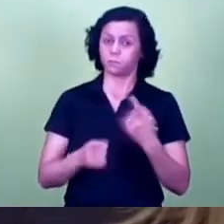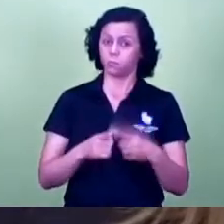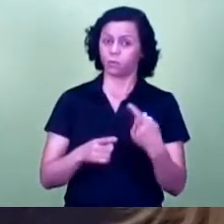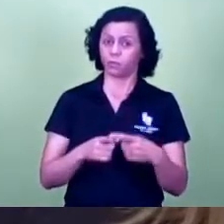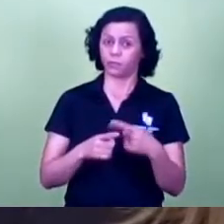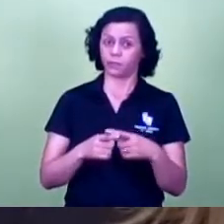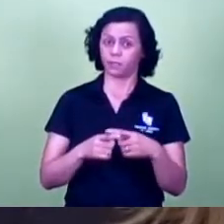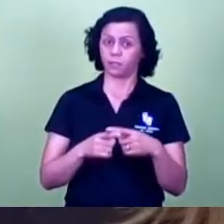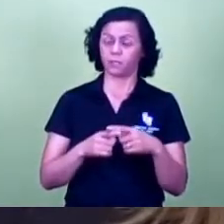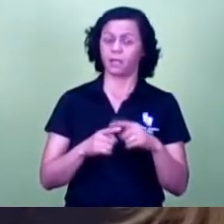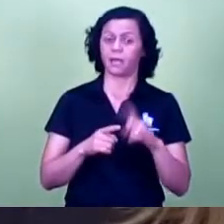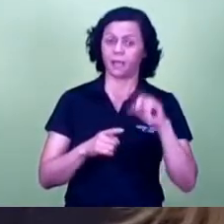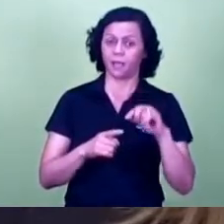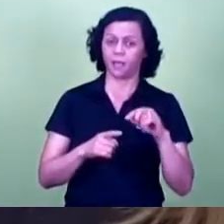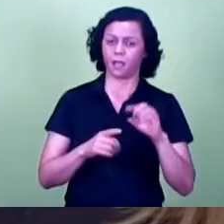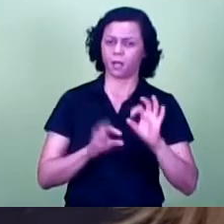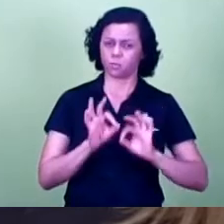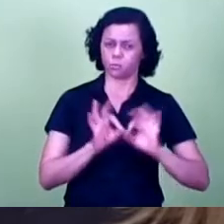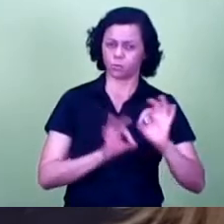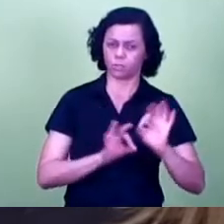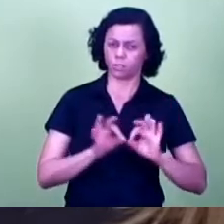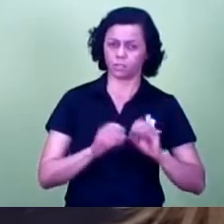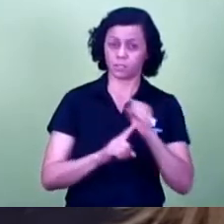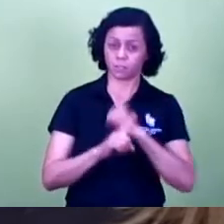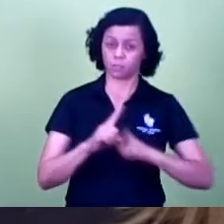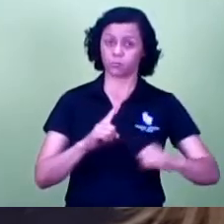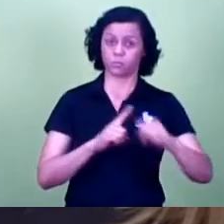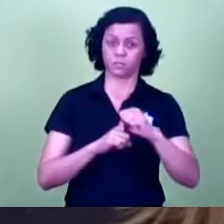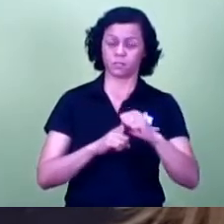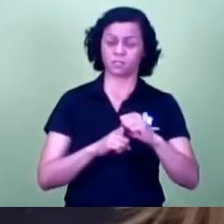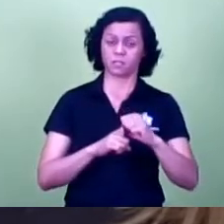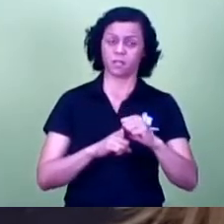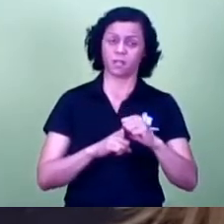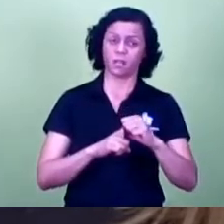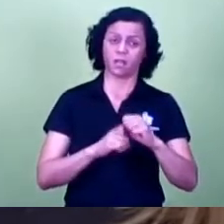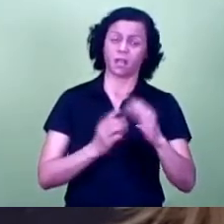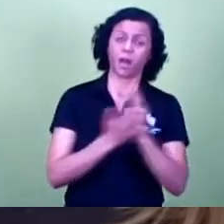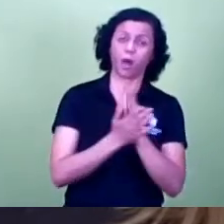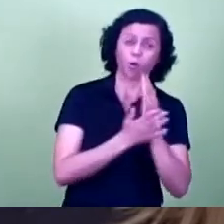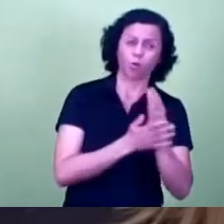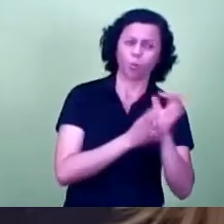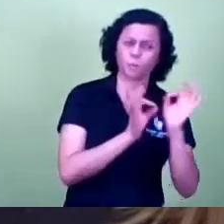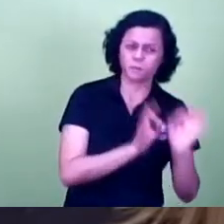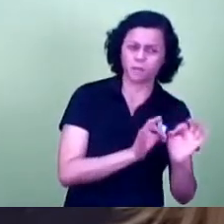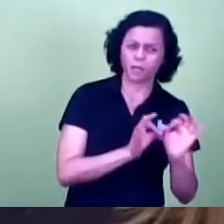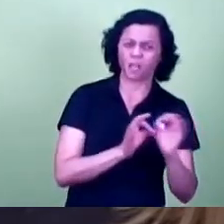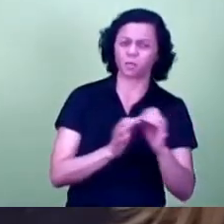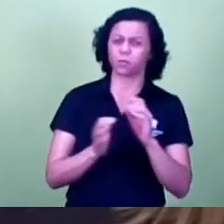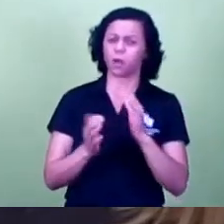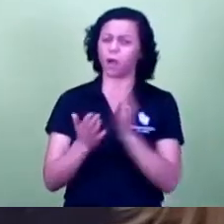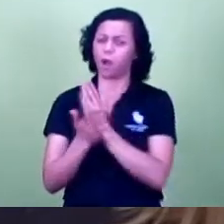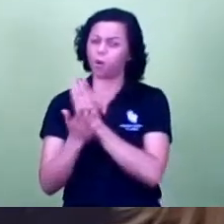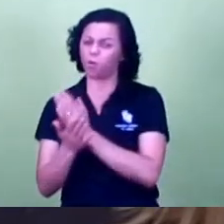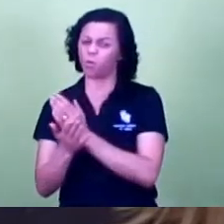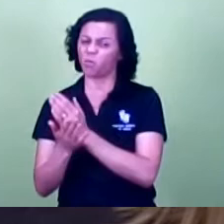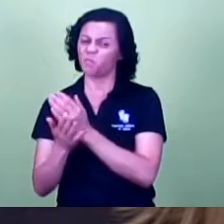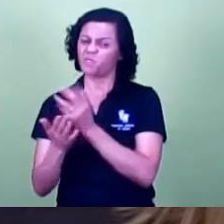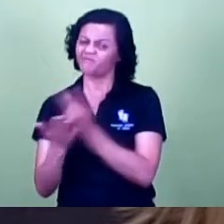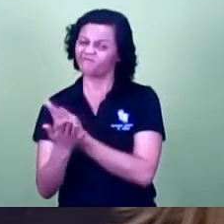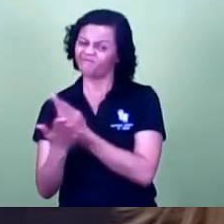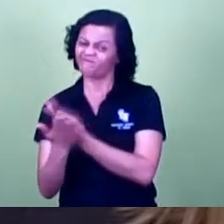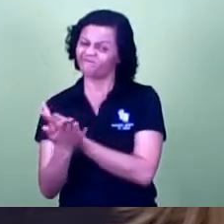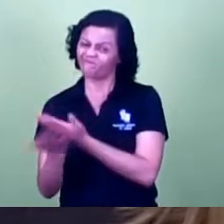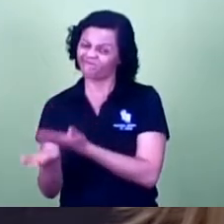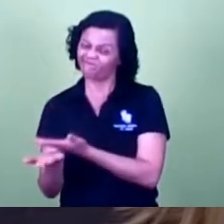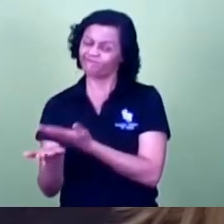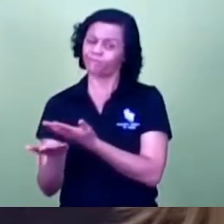organizações sociais umas mais idôneas outras menos idôneas e a gente sabe